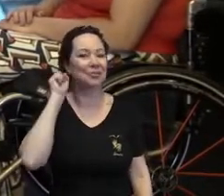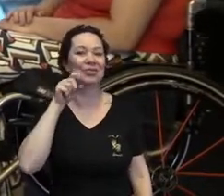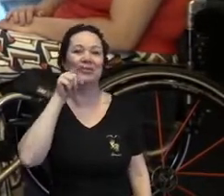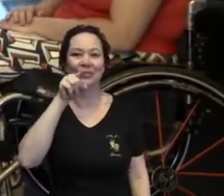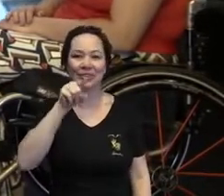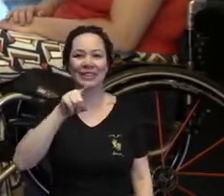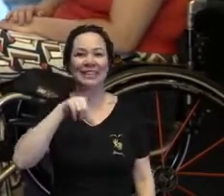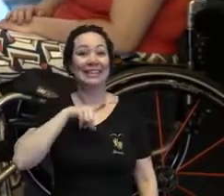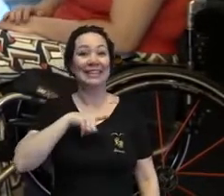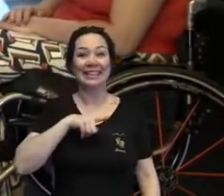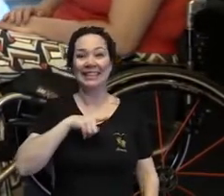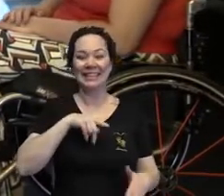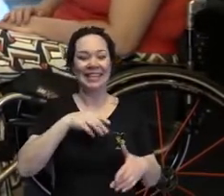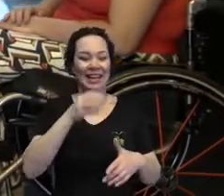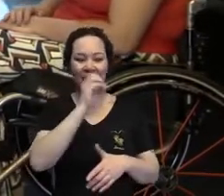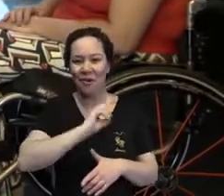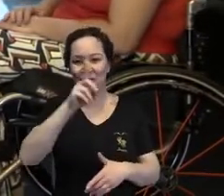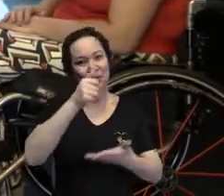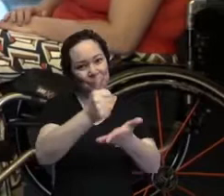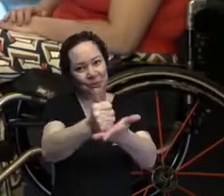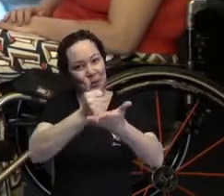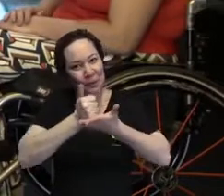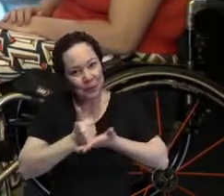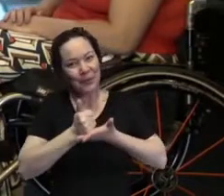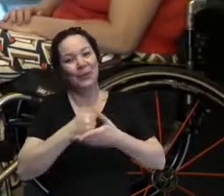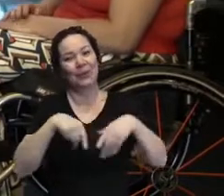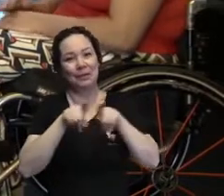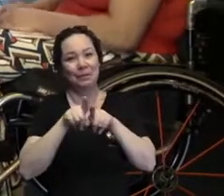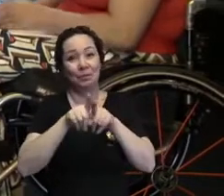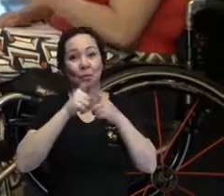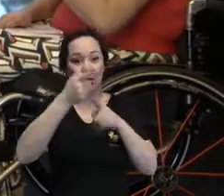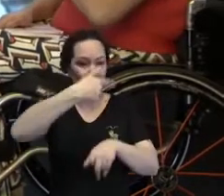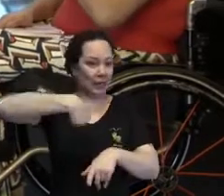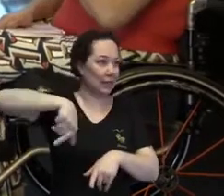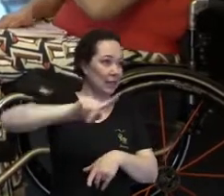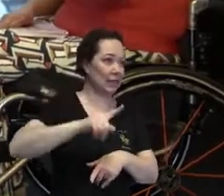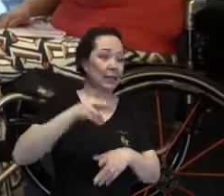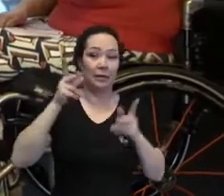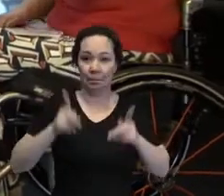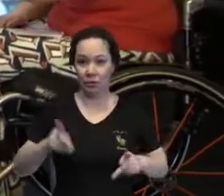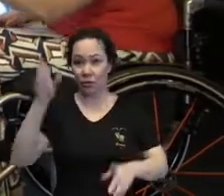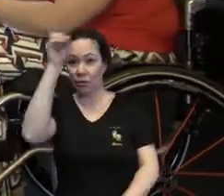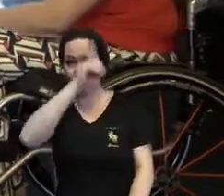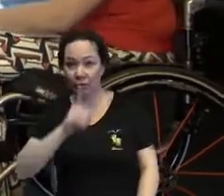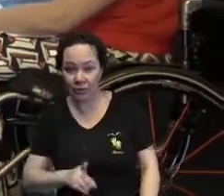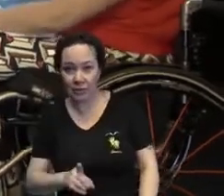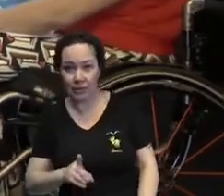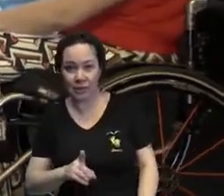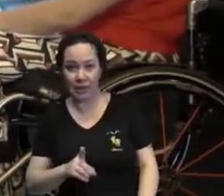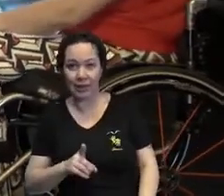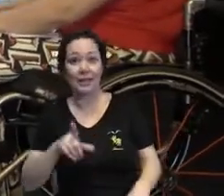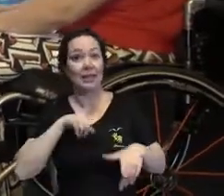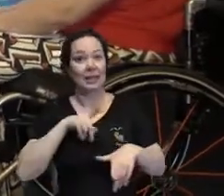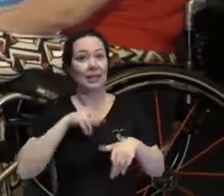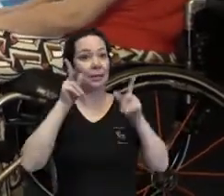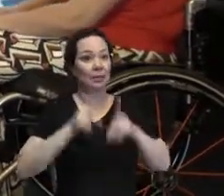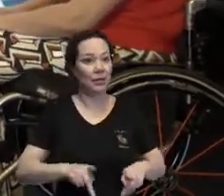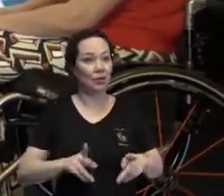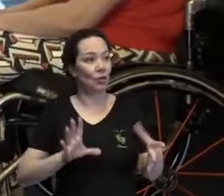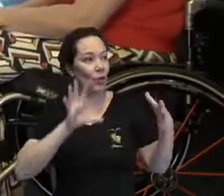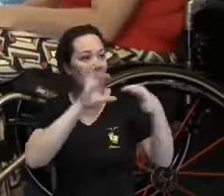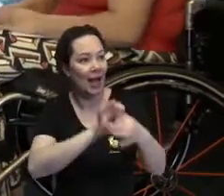é tão bom te ter como aliada, porque aqui somos, né, pessoas com deficiência e aliados, e você é uma aliada,